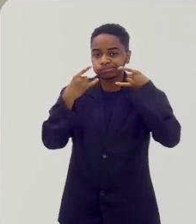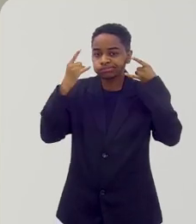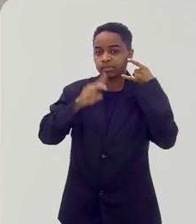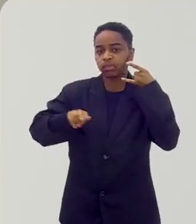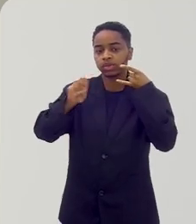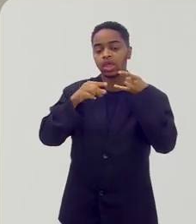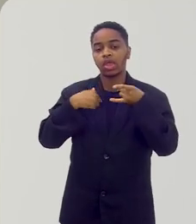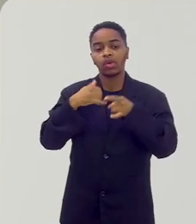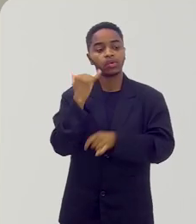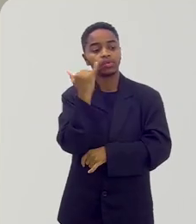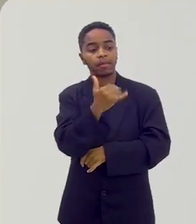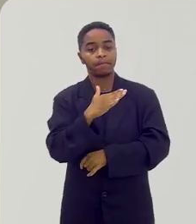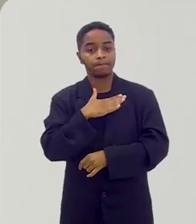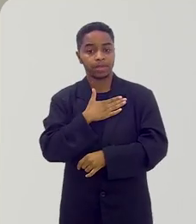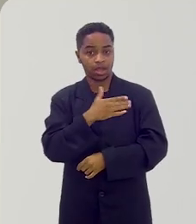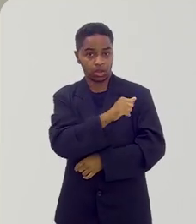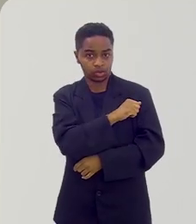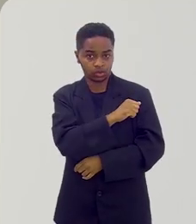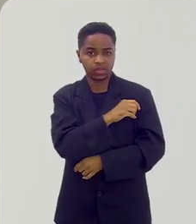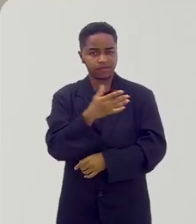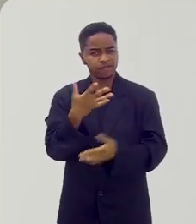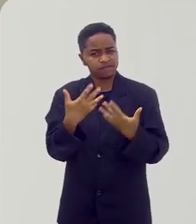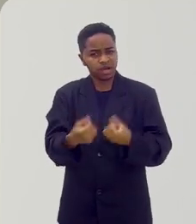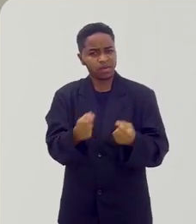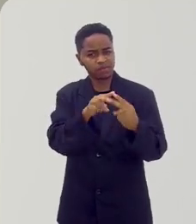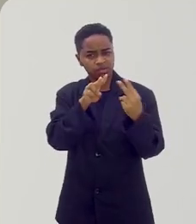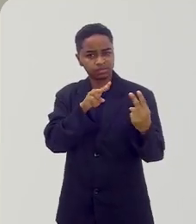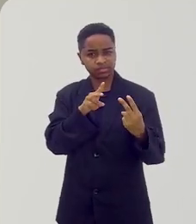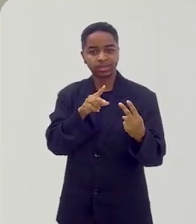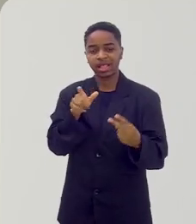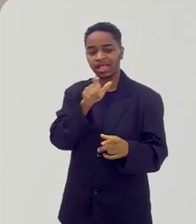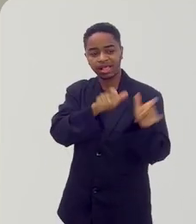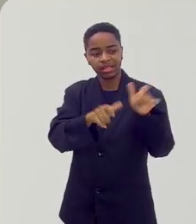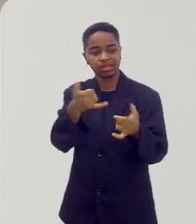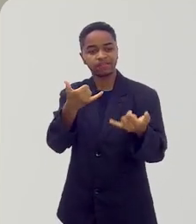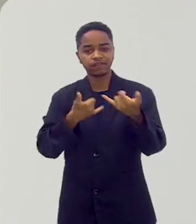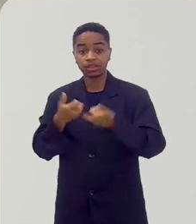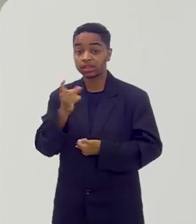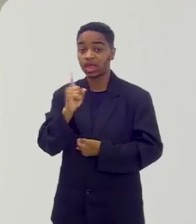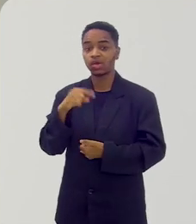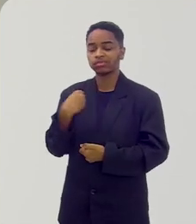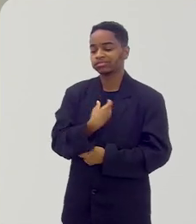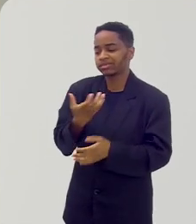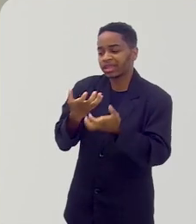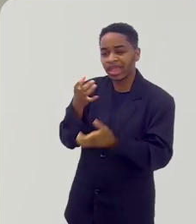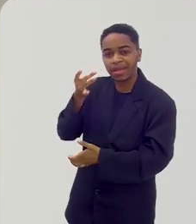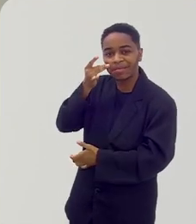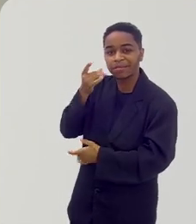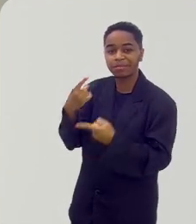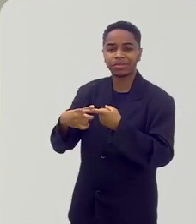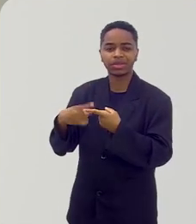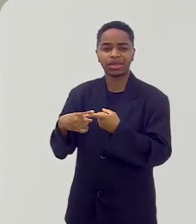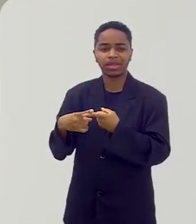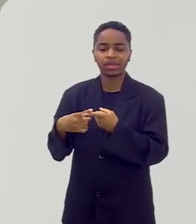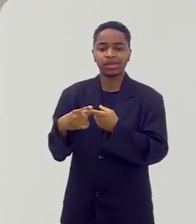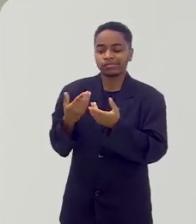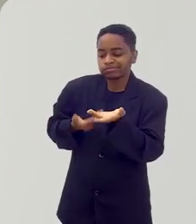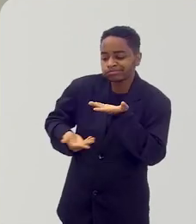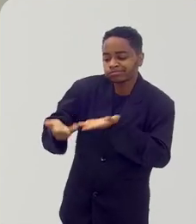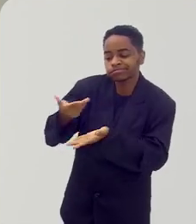botava máscara. Eu dizia para as minhas alunas, Vamos fazer online? Não, não, a gente quer presencial. Por quê? É